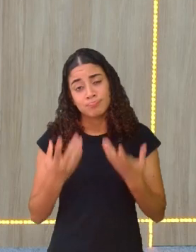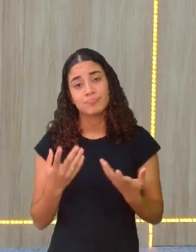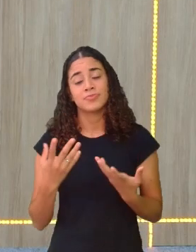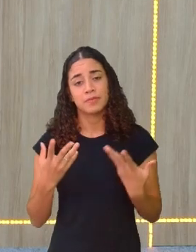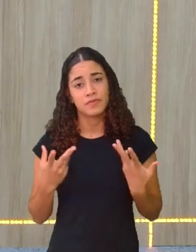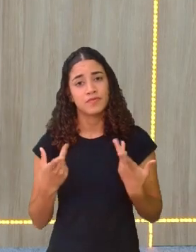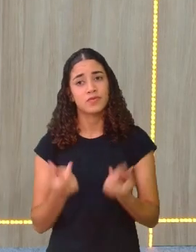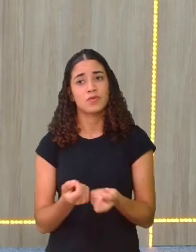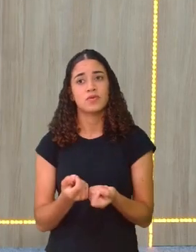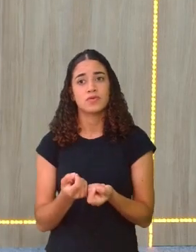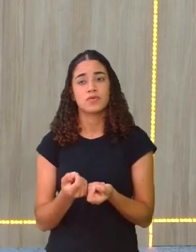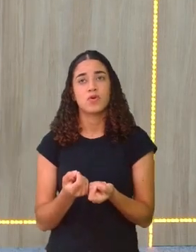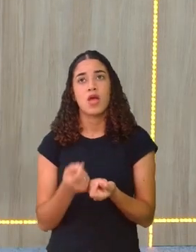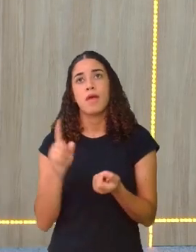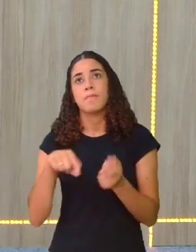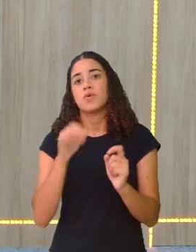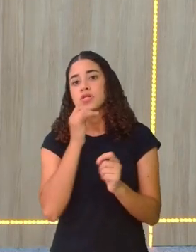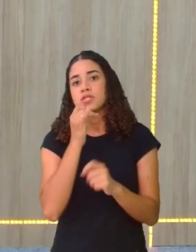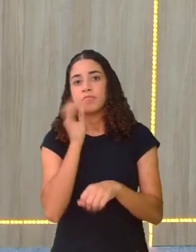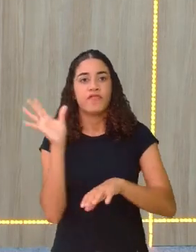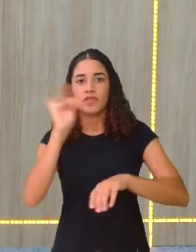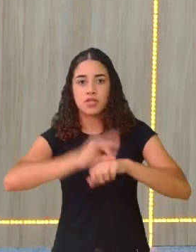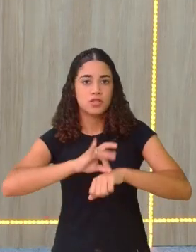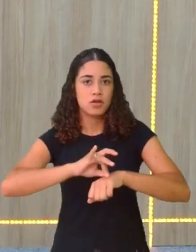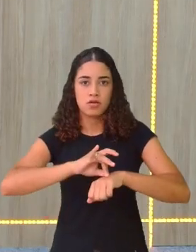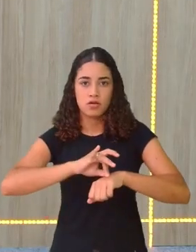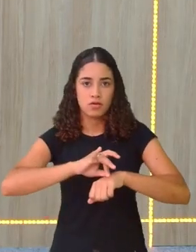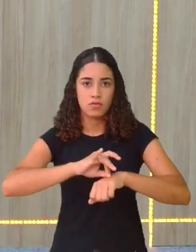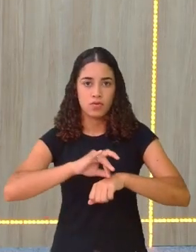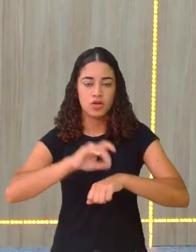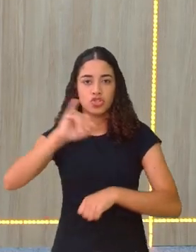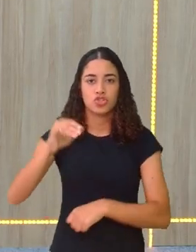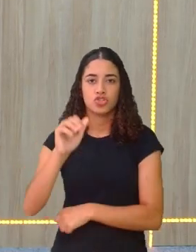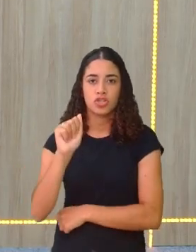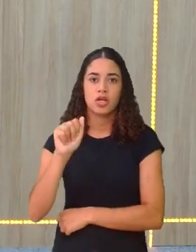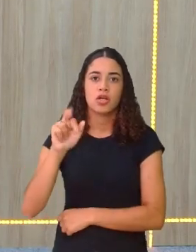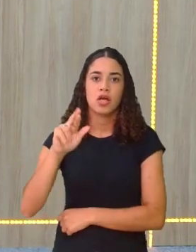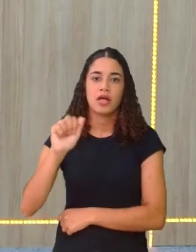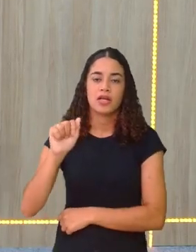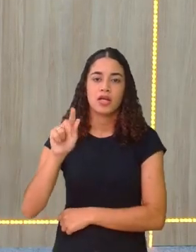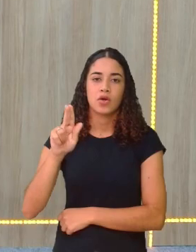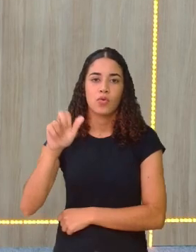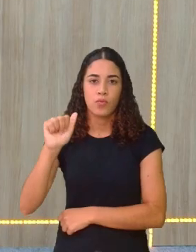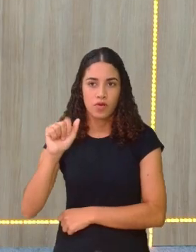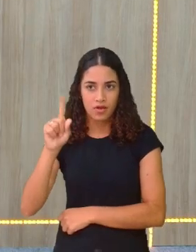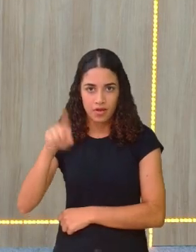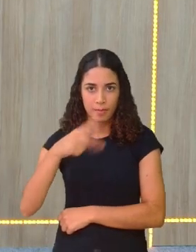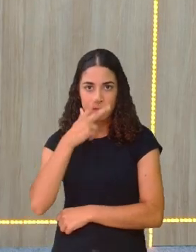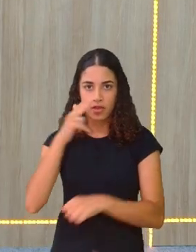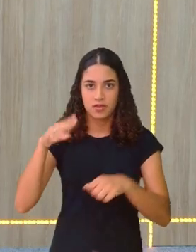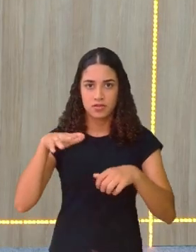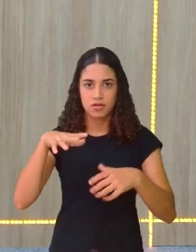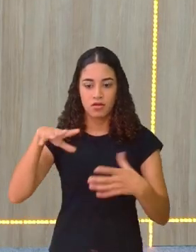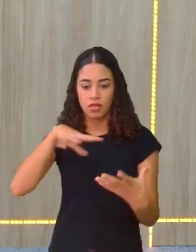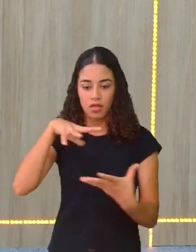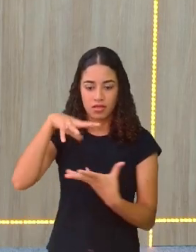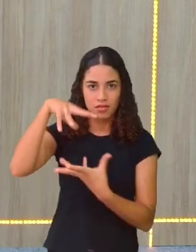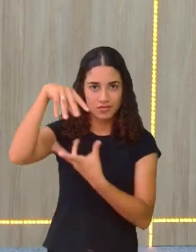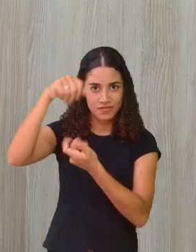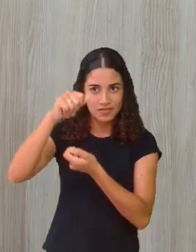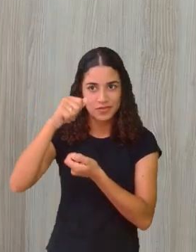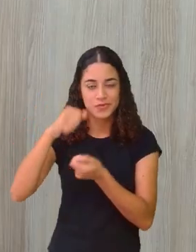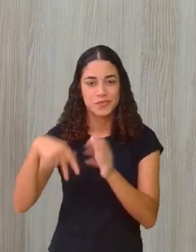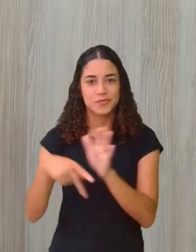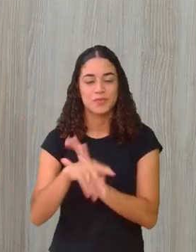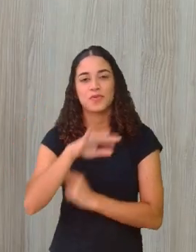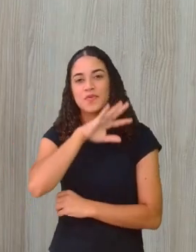personagens que não existem, como Jaraguá, né? Que é como se fosse um fantasma de um animal, não é, Gina? É meio uma coisa